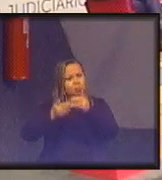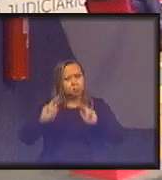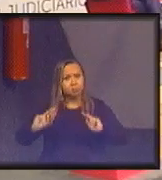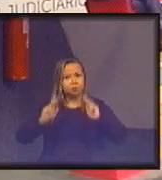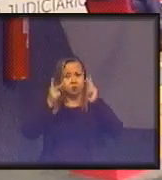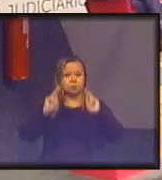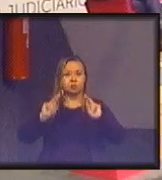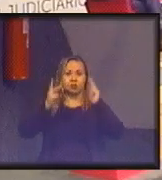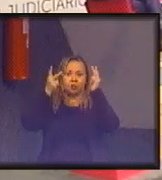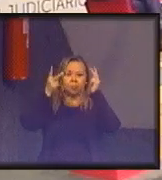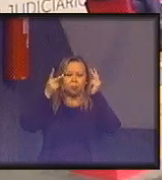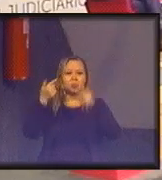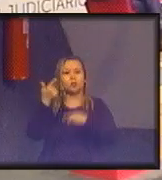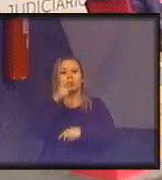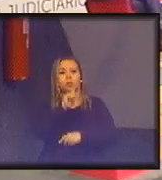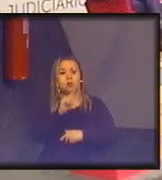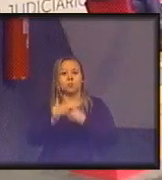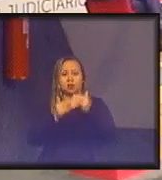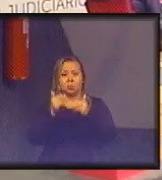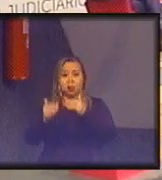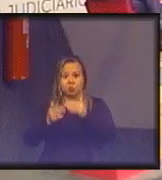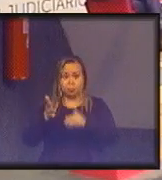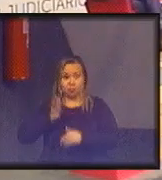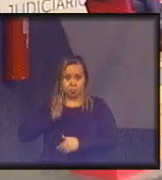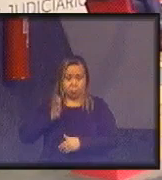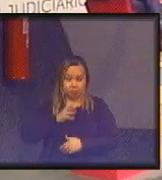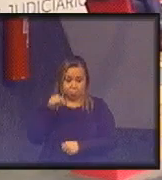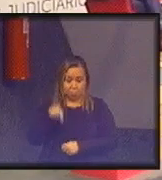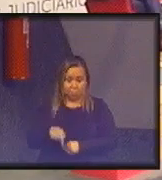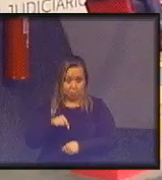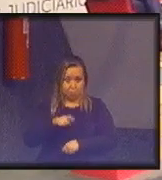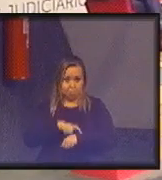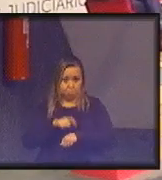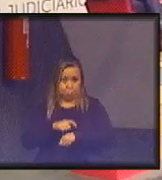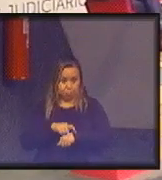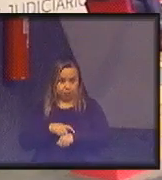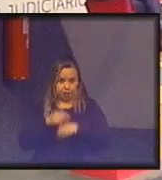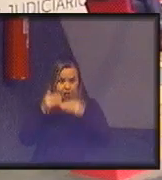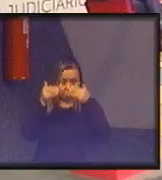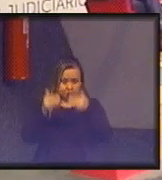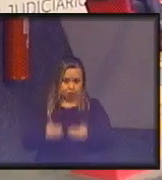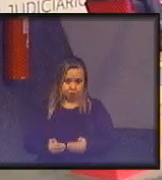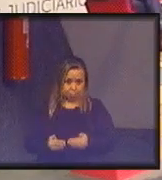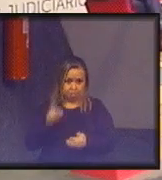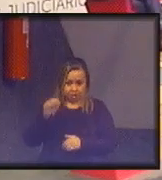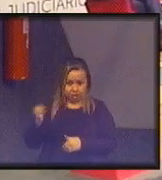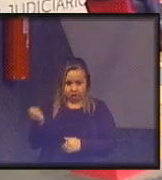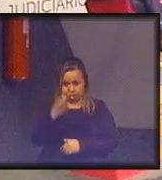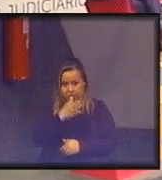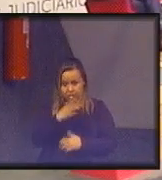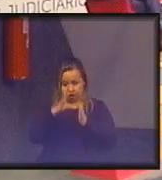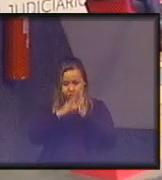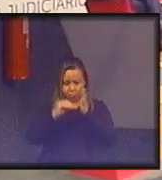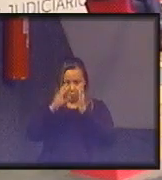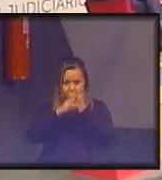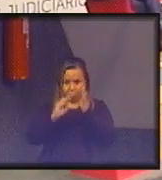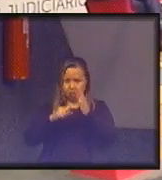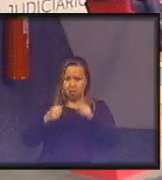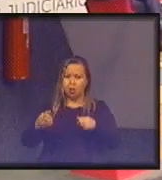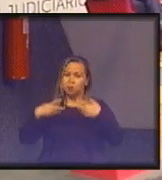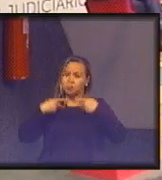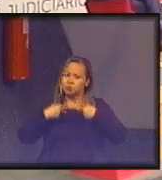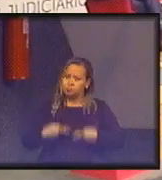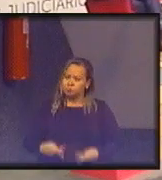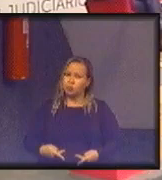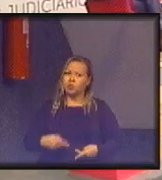que estão conseguindo prosperar nesse momento perante esse novo paradigma de comportamento